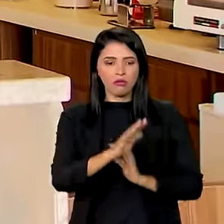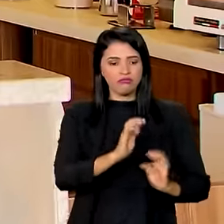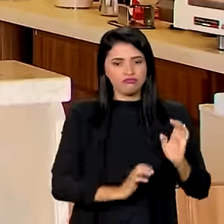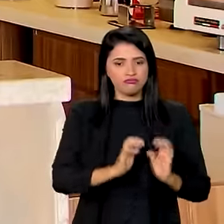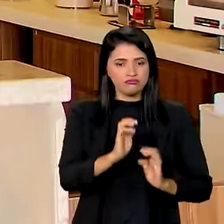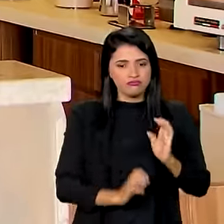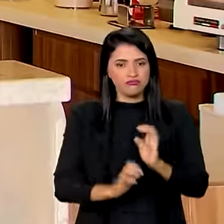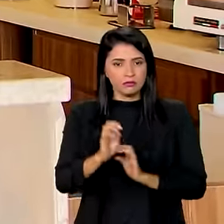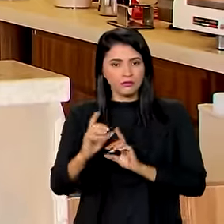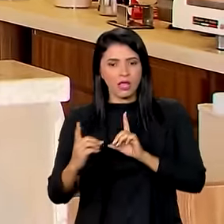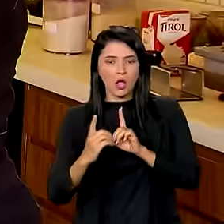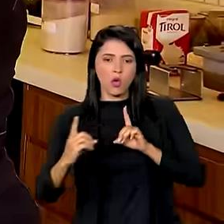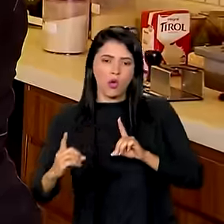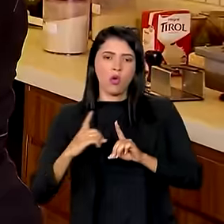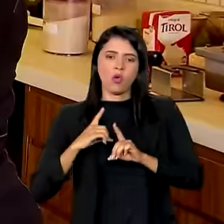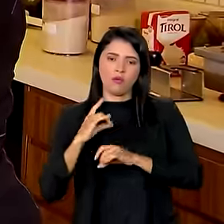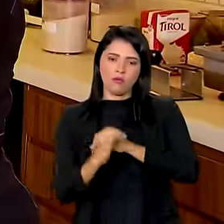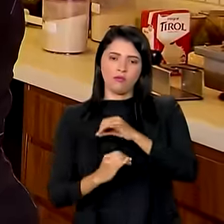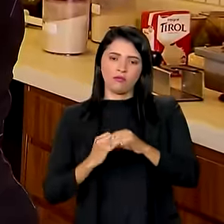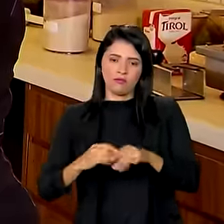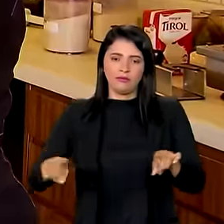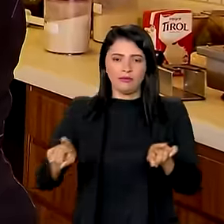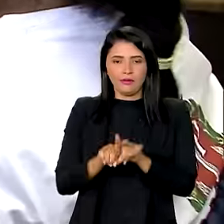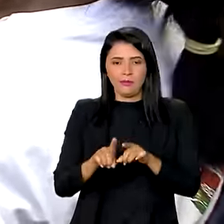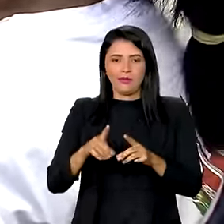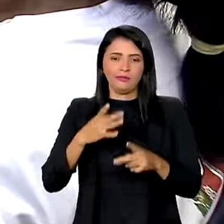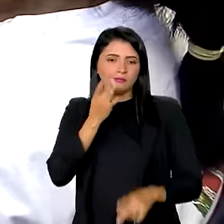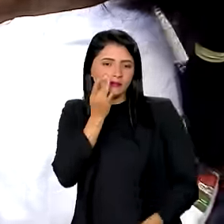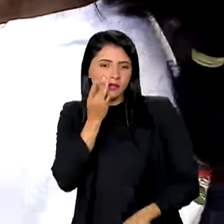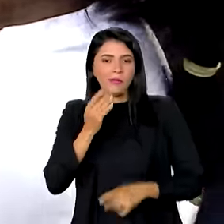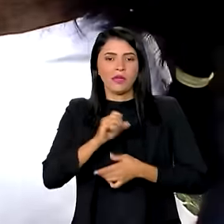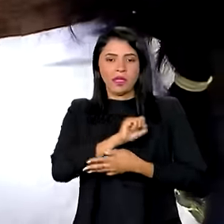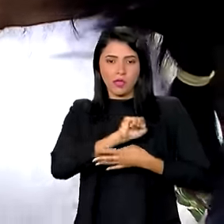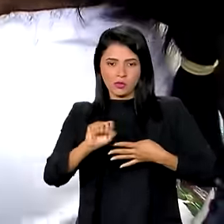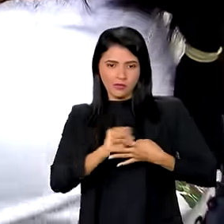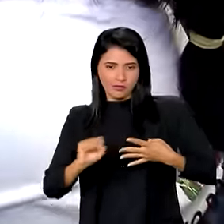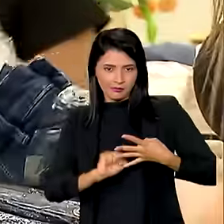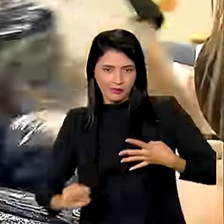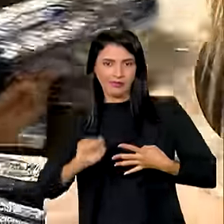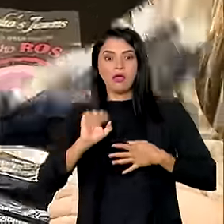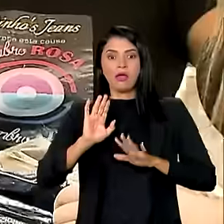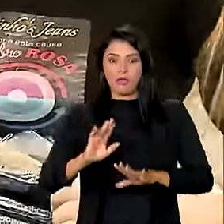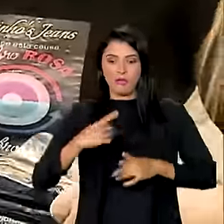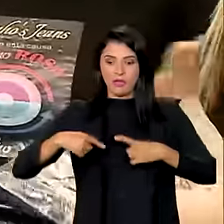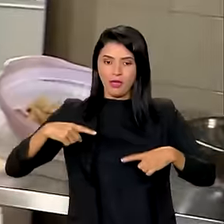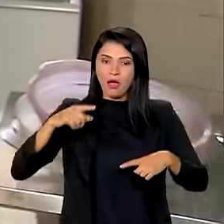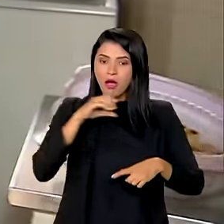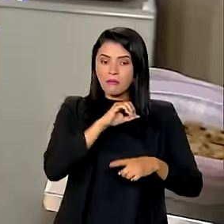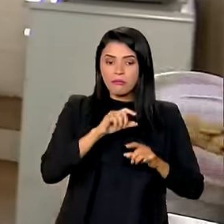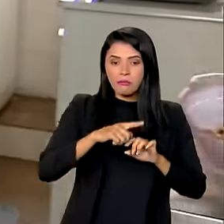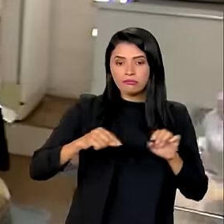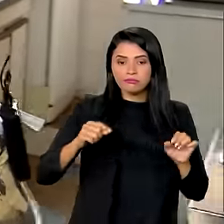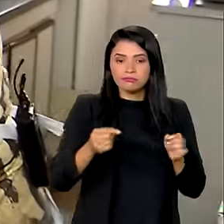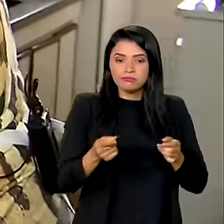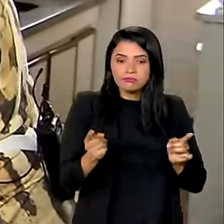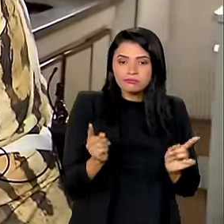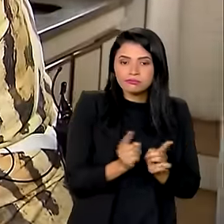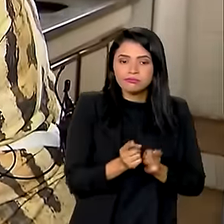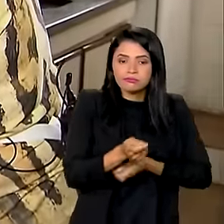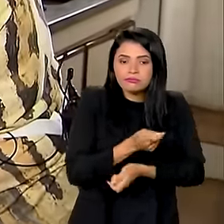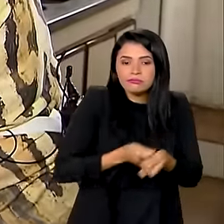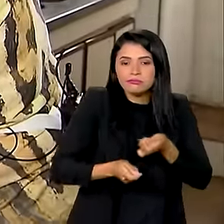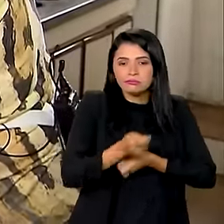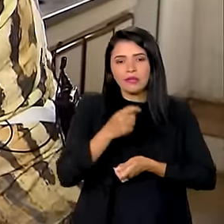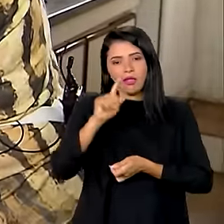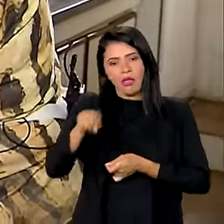com atendimento online e presencial, por meio do SEBRAE. Já o programa Desenrola Pequenos Negócios, um dos eixos do